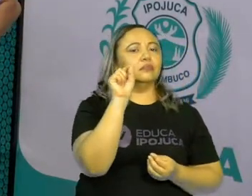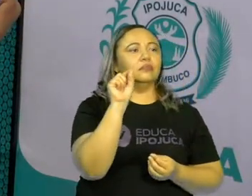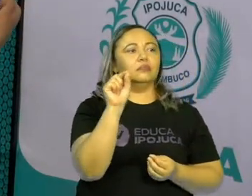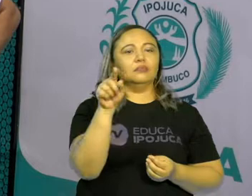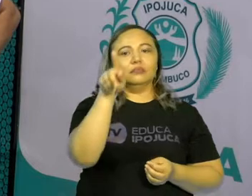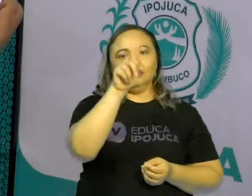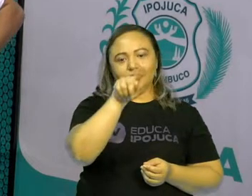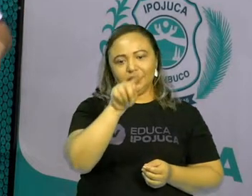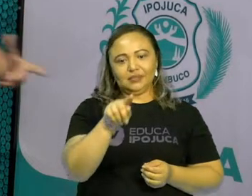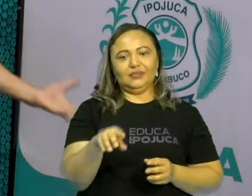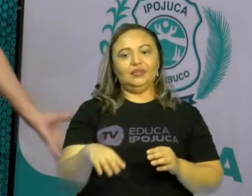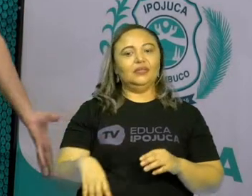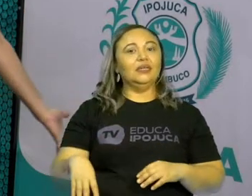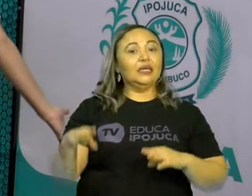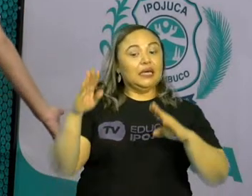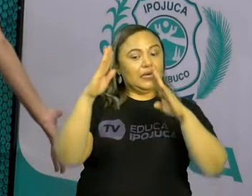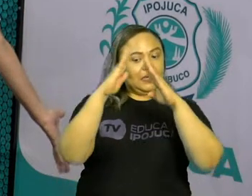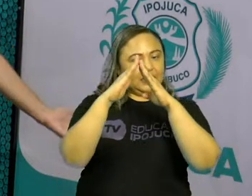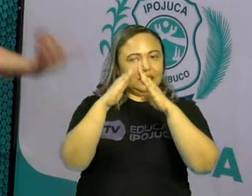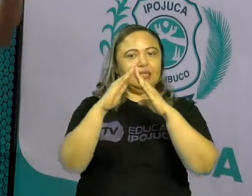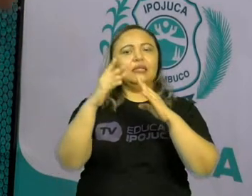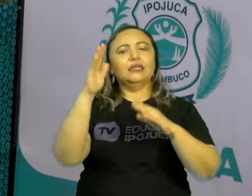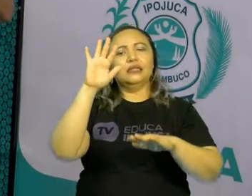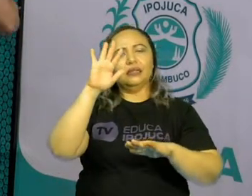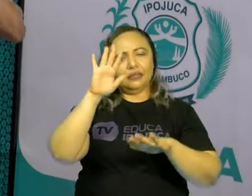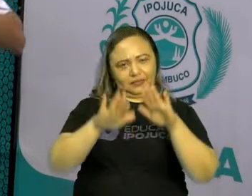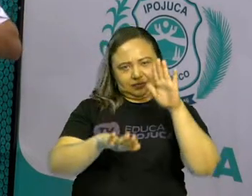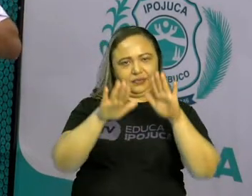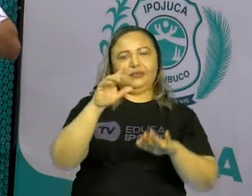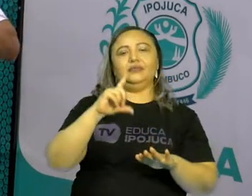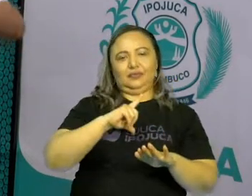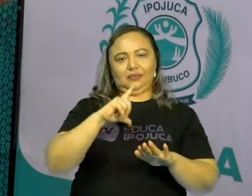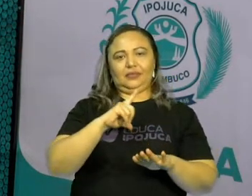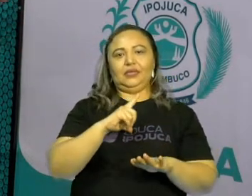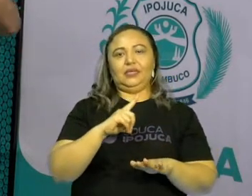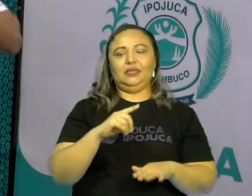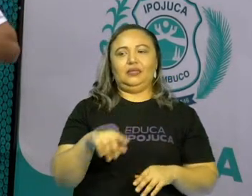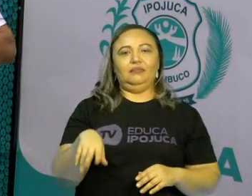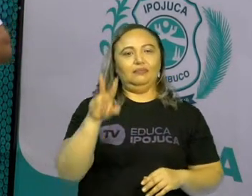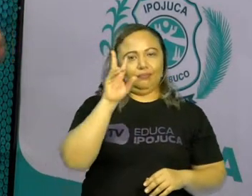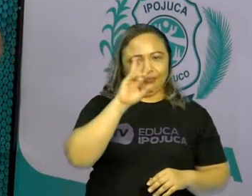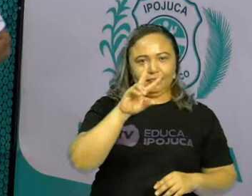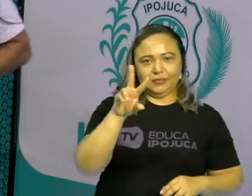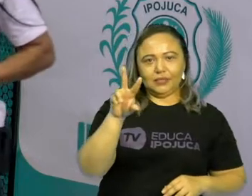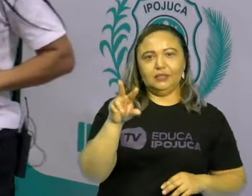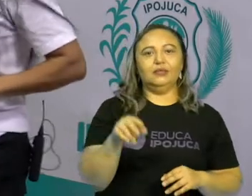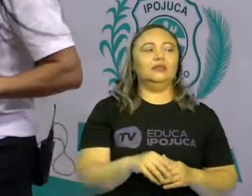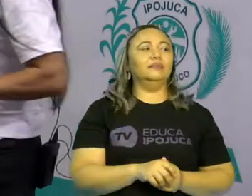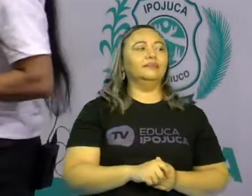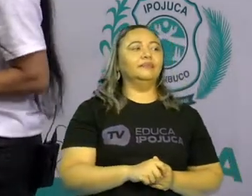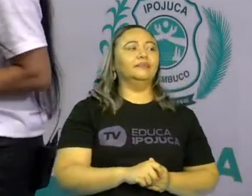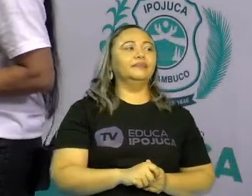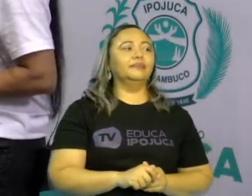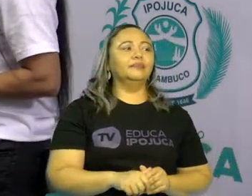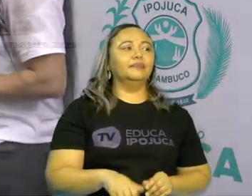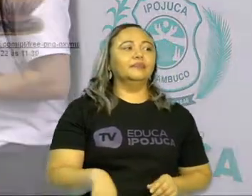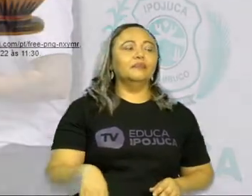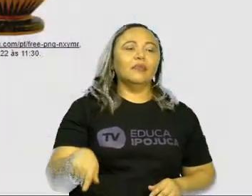vai começar a identificar e quem sabe se interessar por uma dessas e virar um artista. Vamos lá?